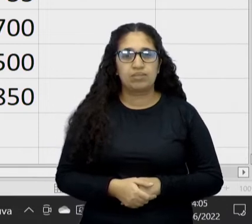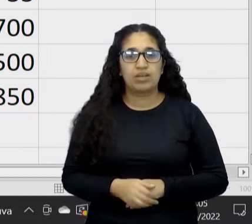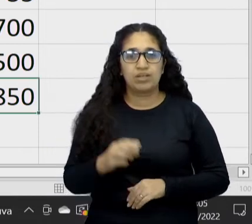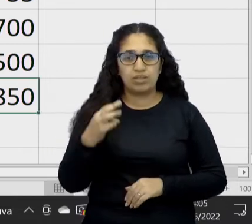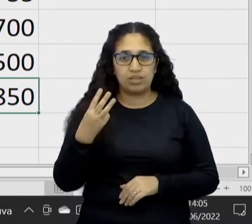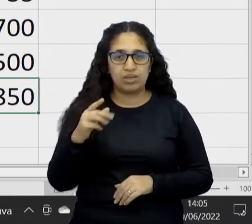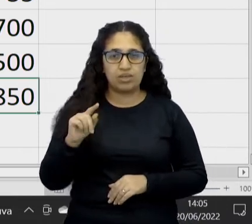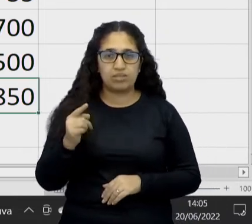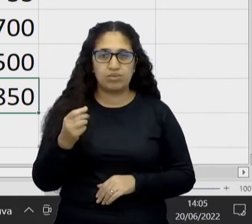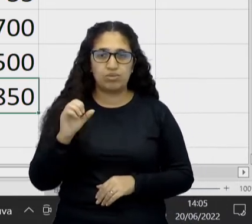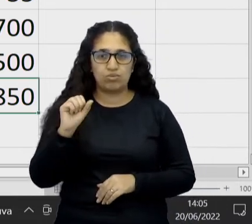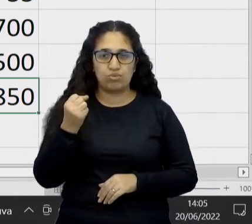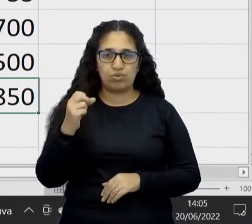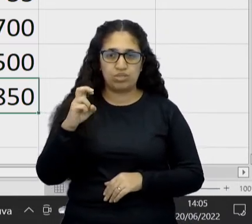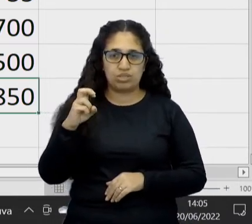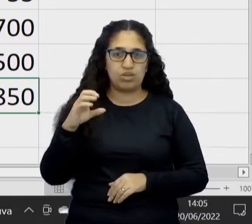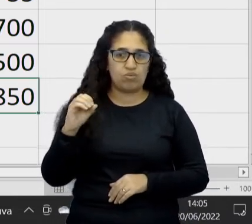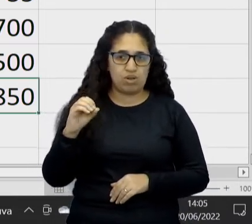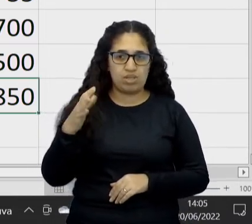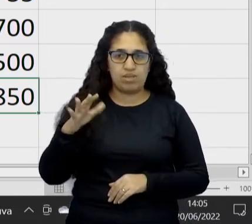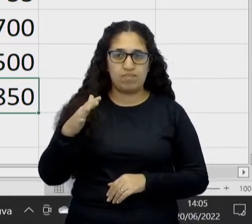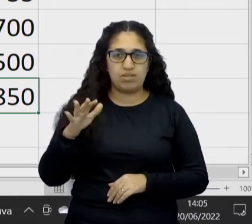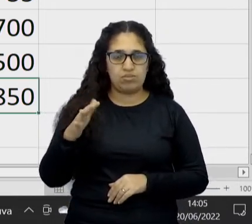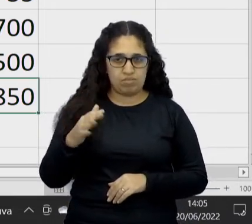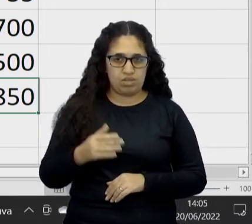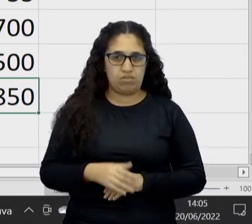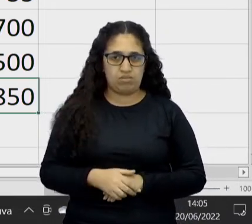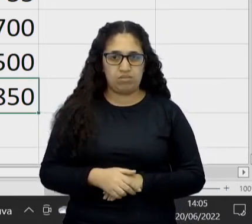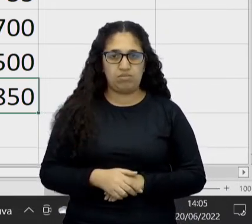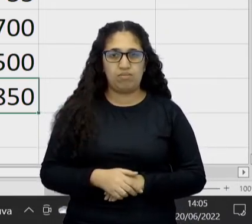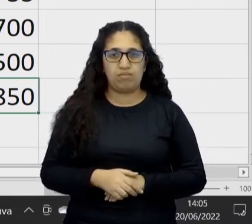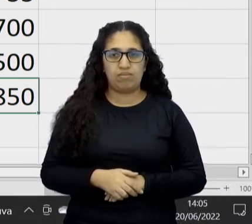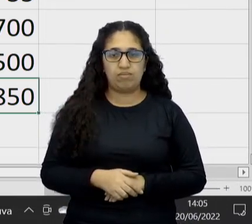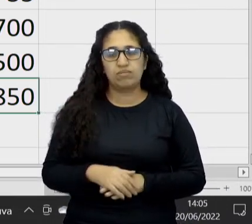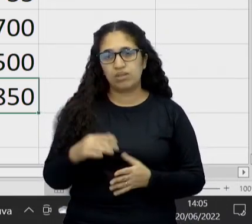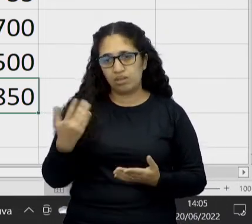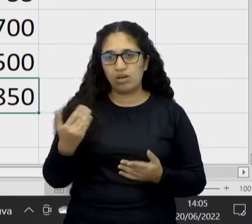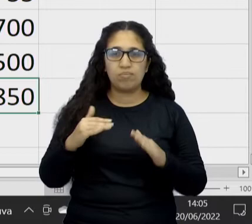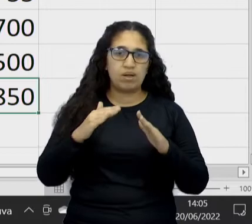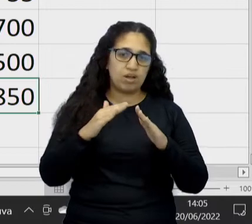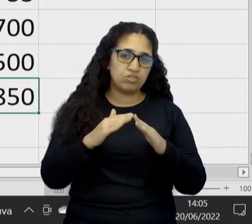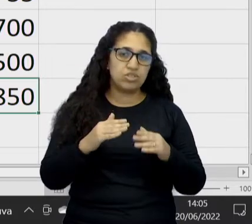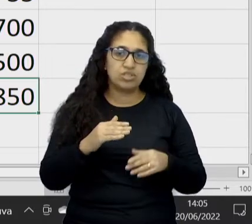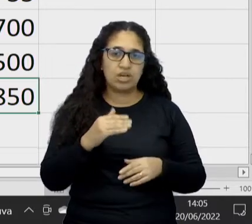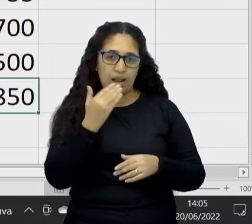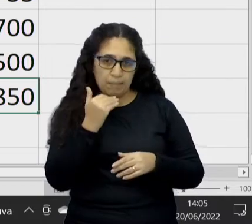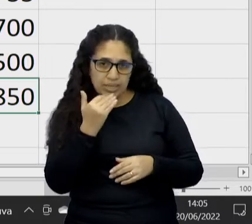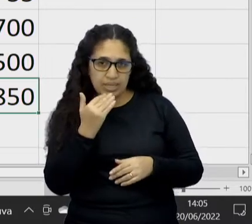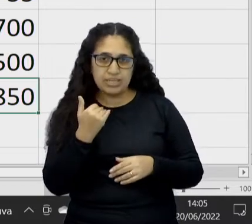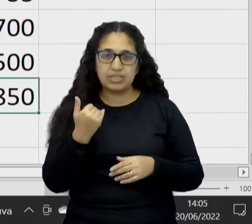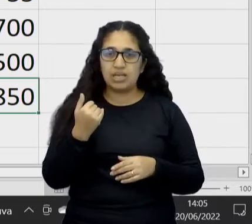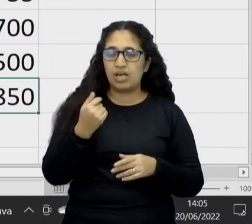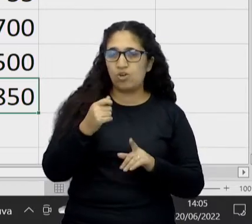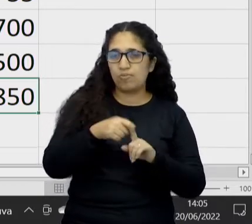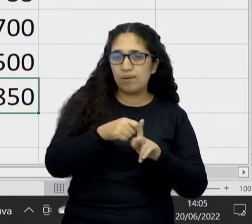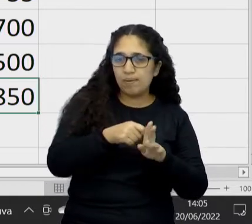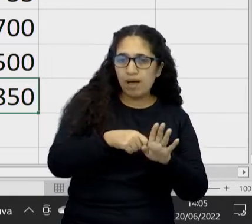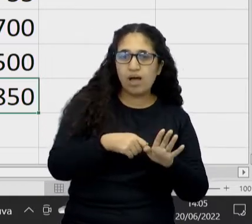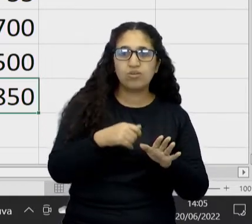3.850 aí, mais ou menos, né? Com moradia, alimentação, a prestação aí do apartamento que ela